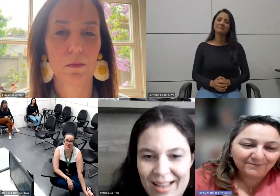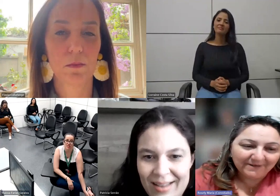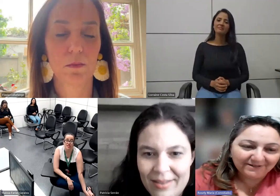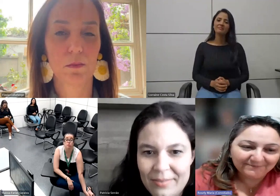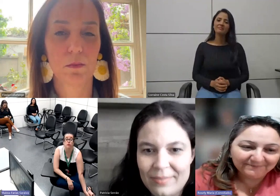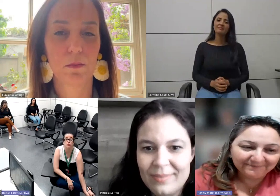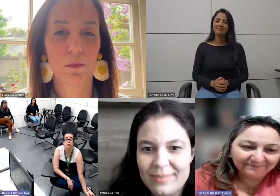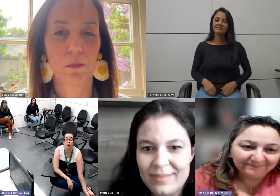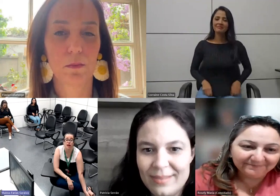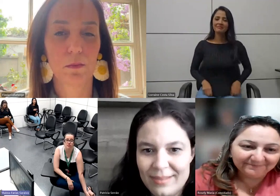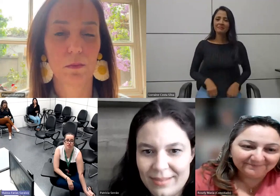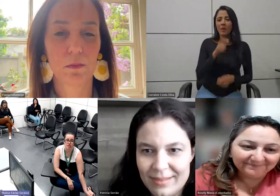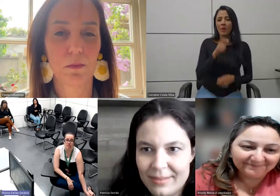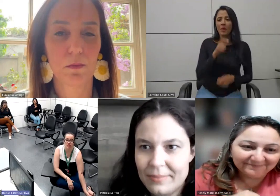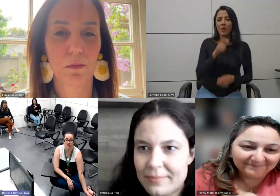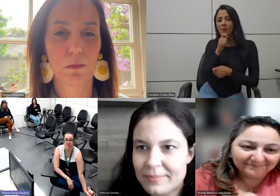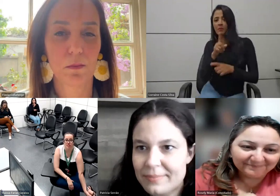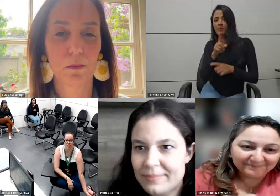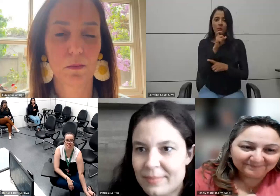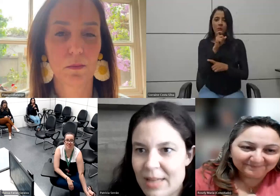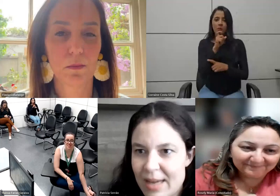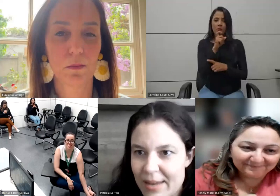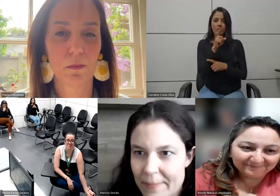Está sem som, Pathy. Está mudo, Pathy.